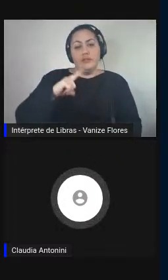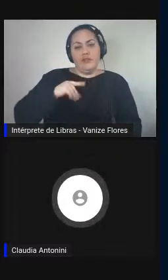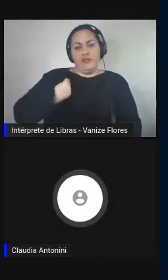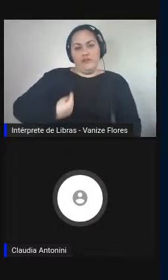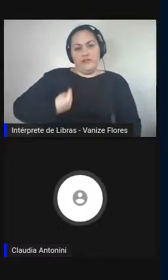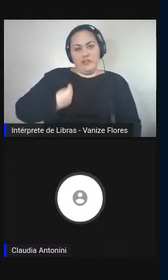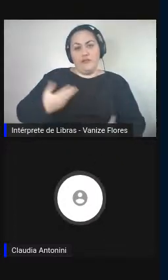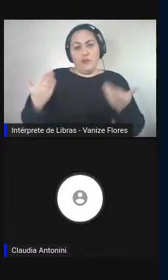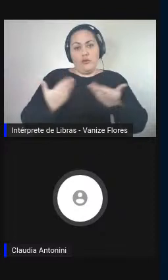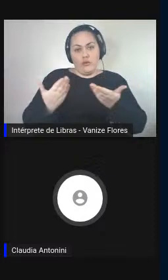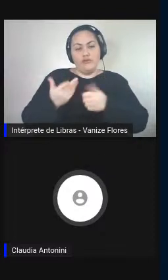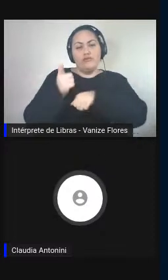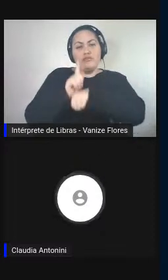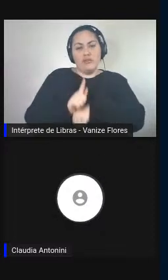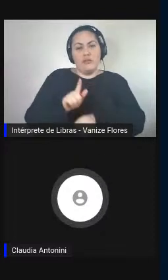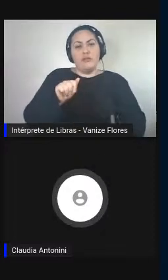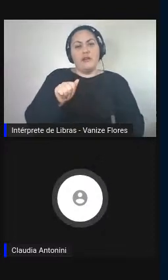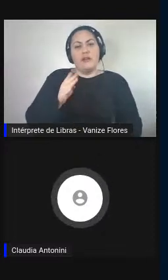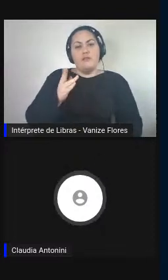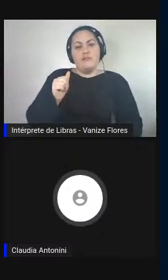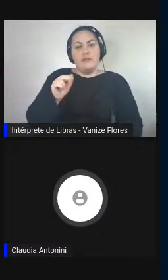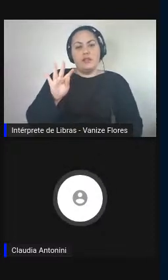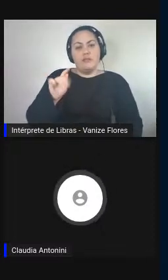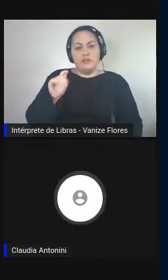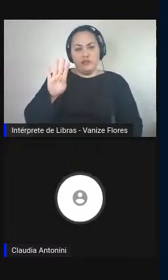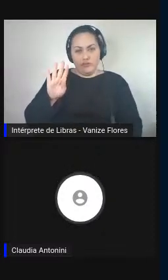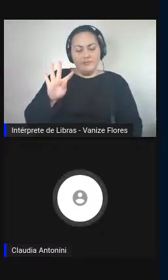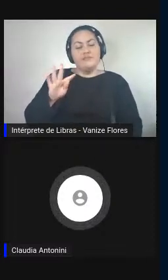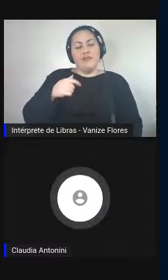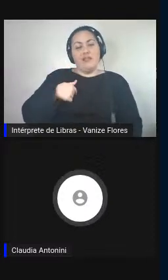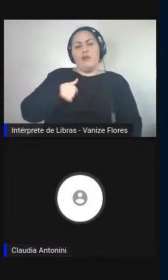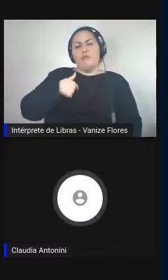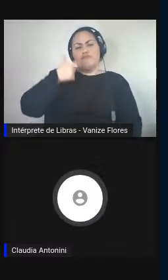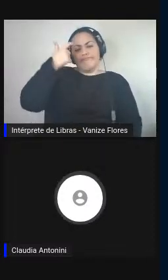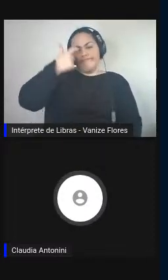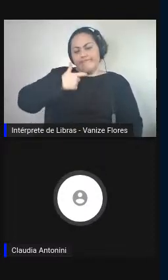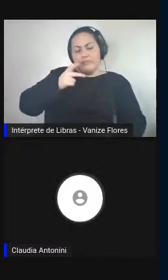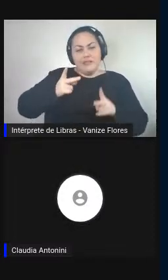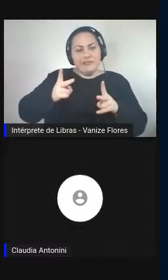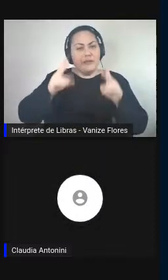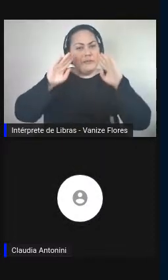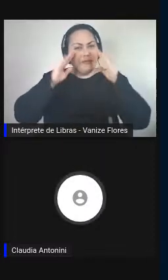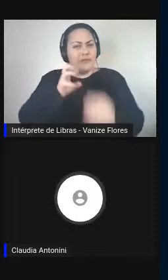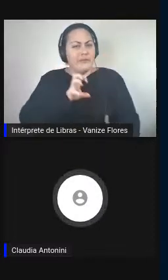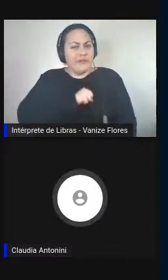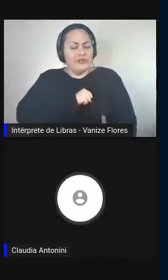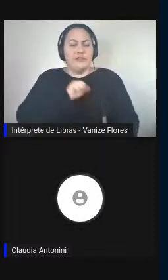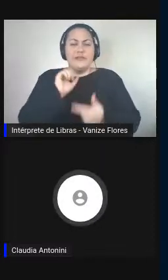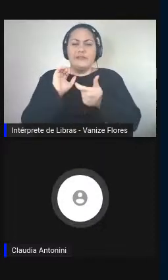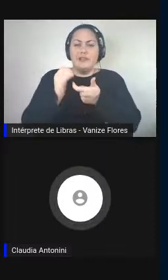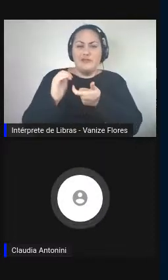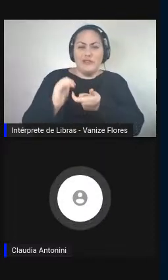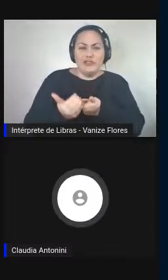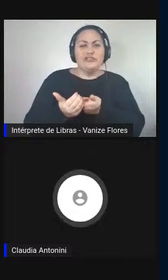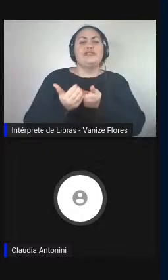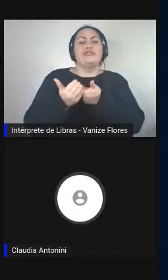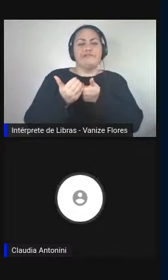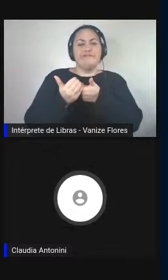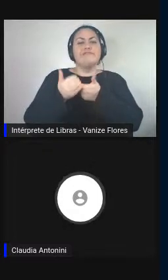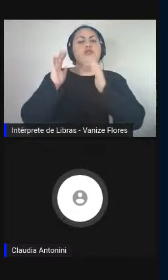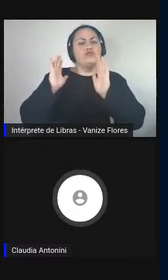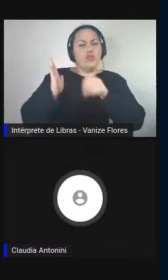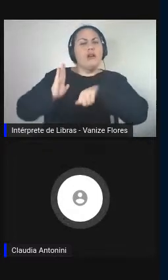gestão da Abrapt e sou desde sempre apaixonada por terminologia, argumento sobre o qual há alguns anos